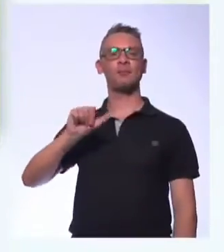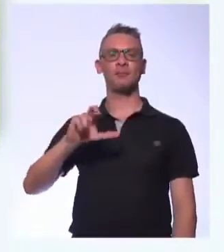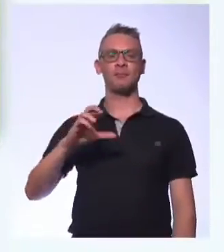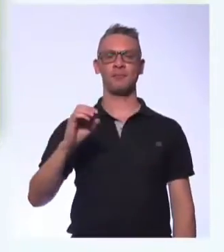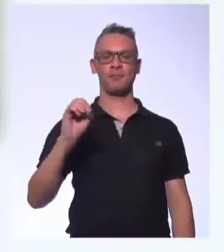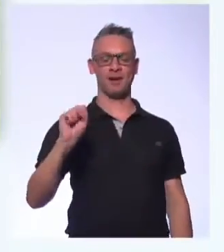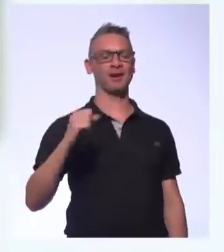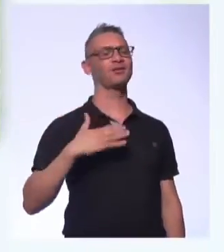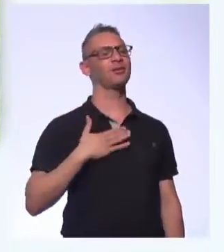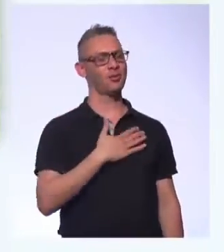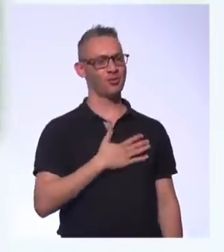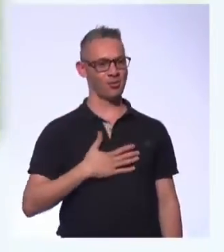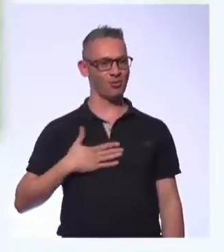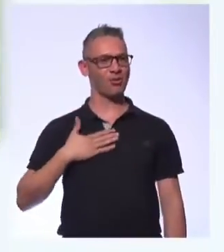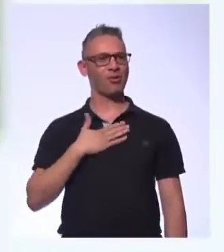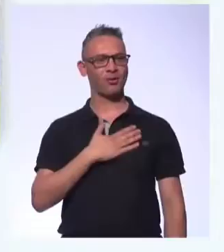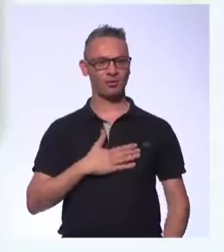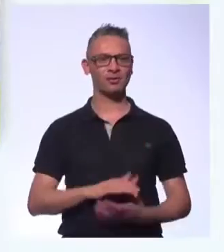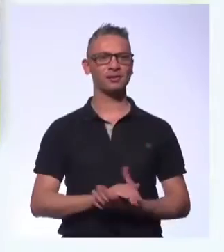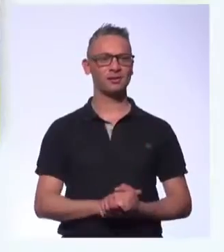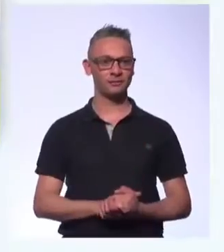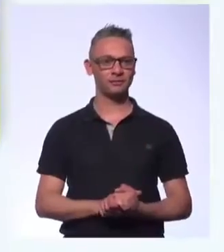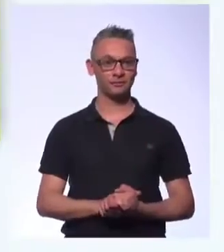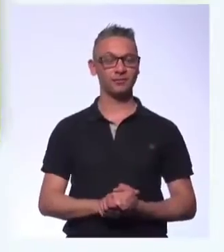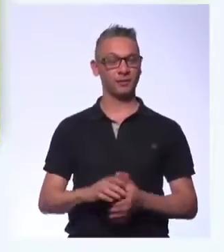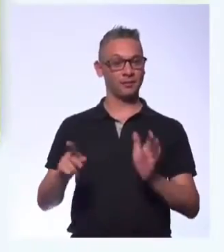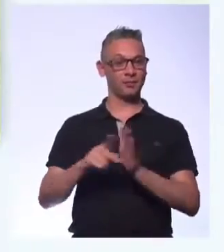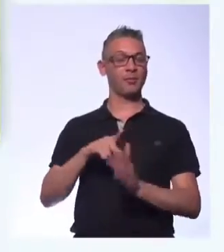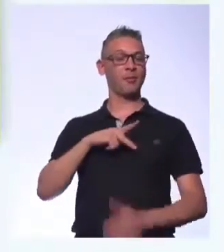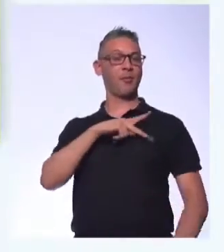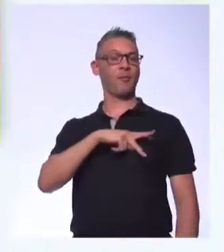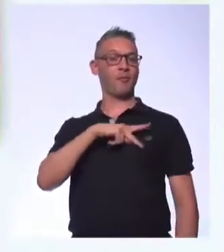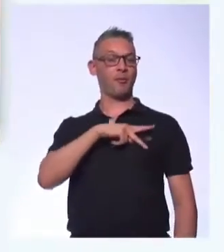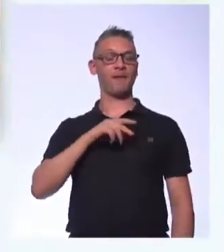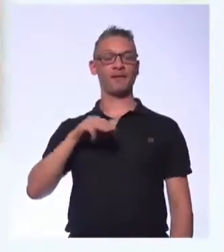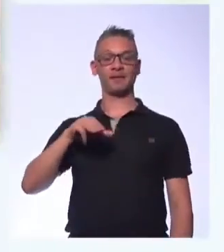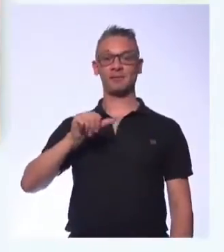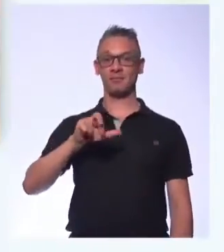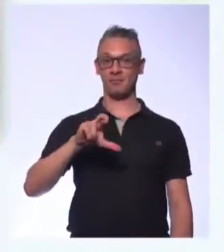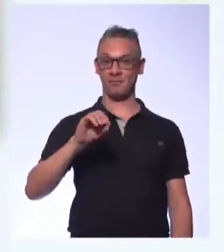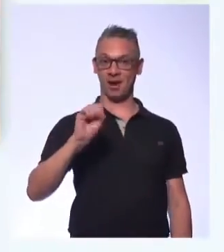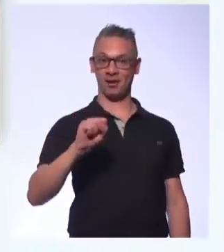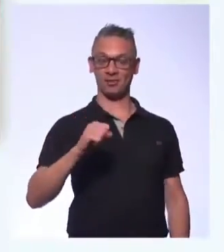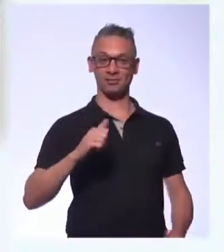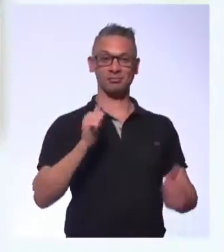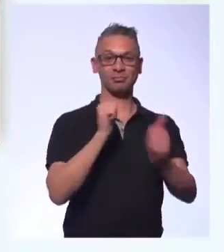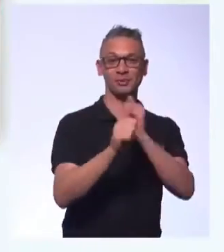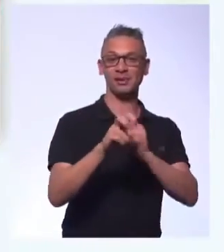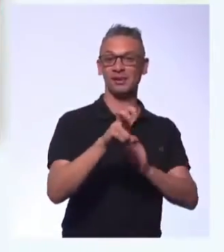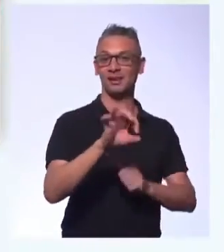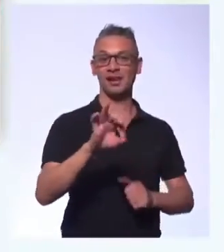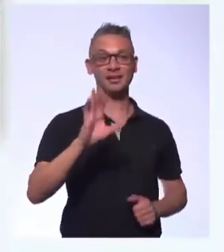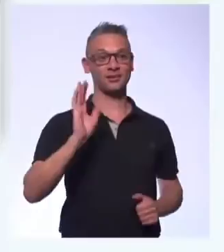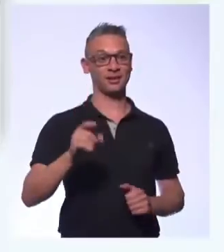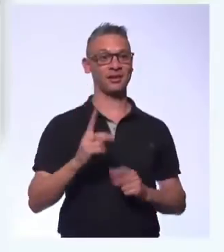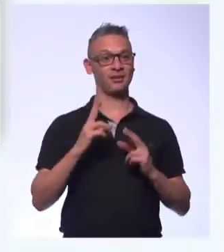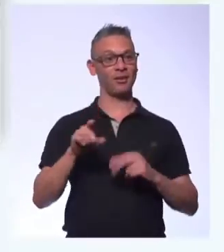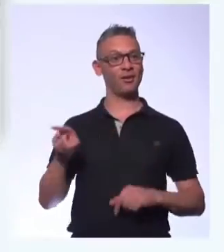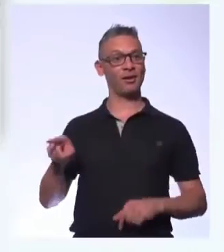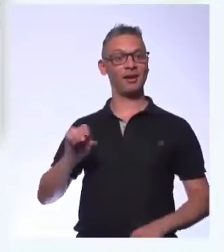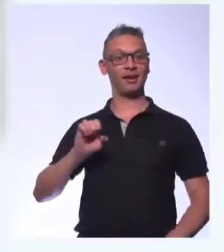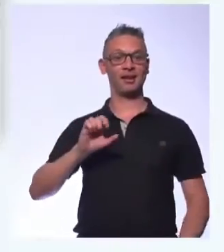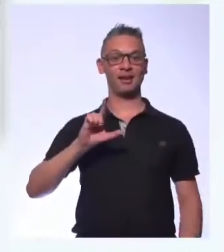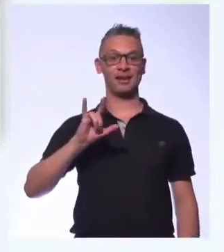Marcos está de volta. Marcos já defendeu o Palmeiras em mais de 500 jogos. Mais ou menos como seu Eliseu, um baby